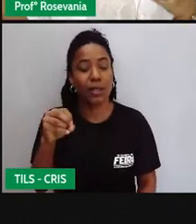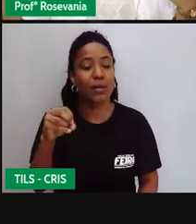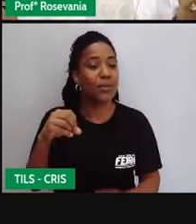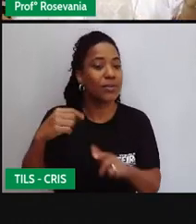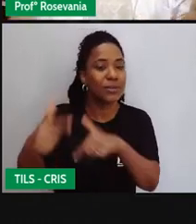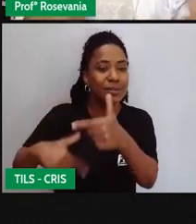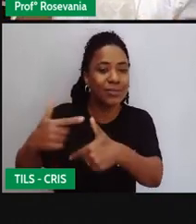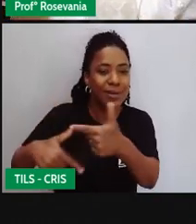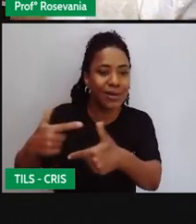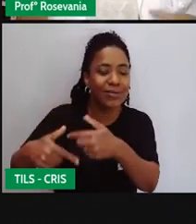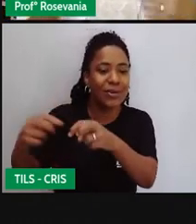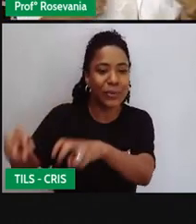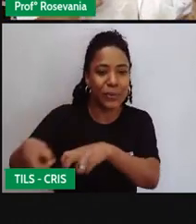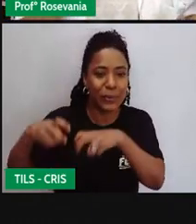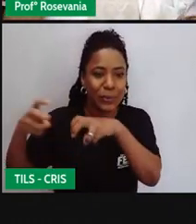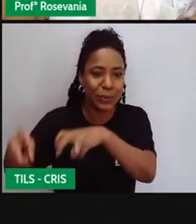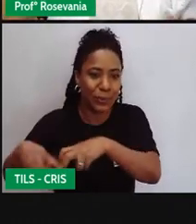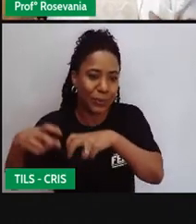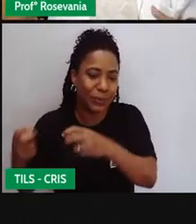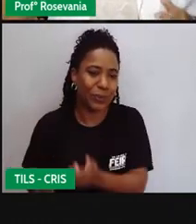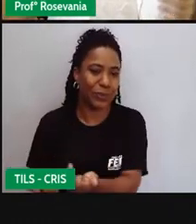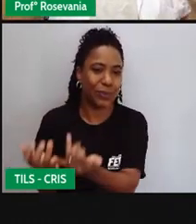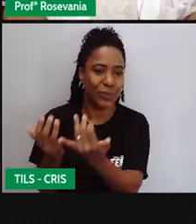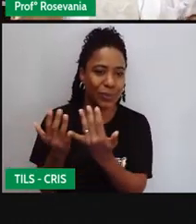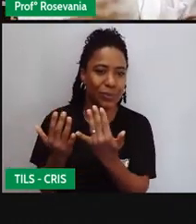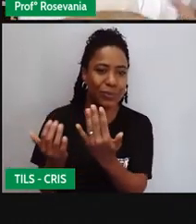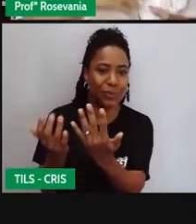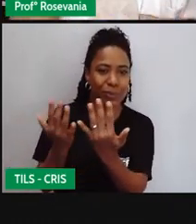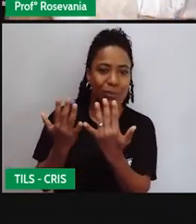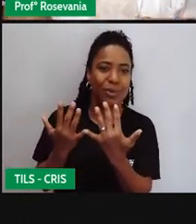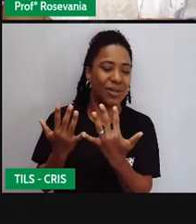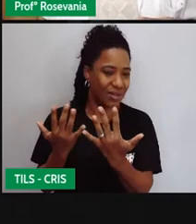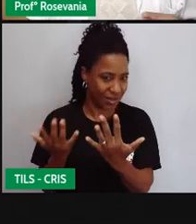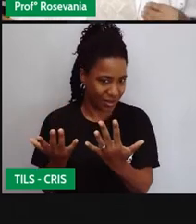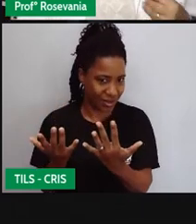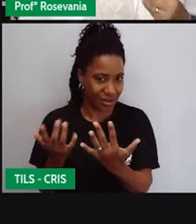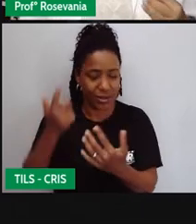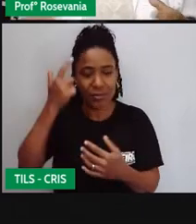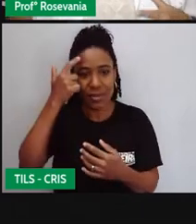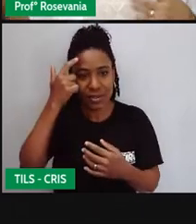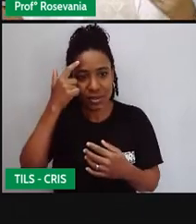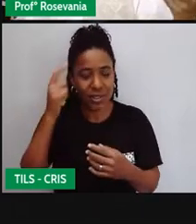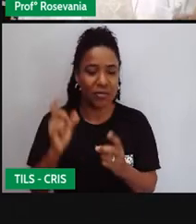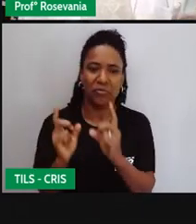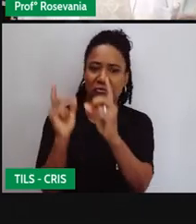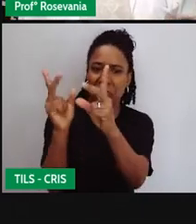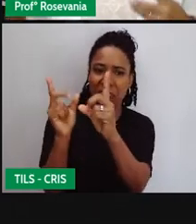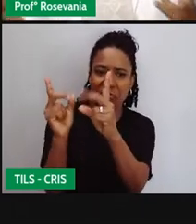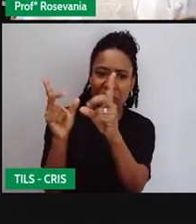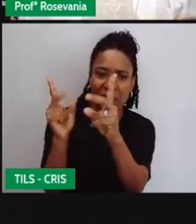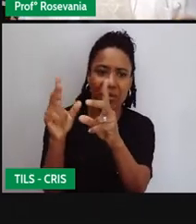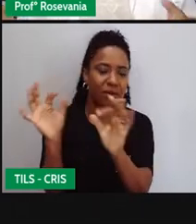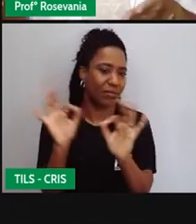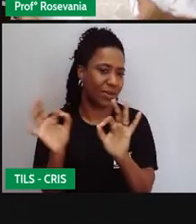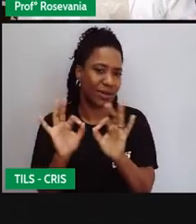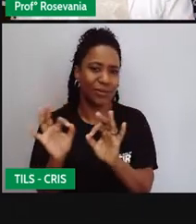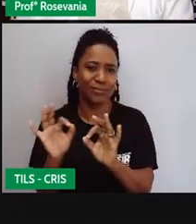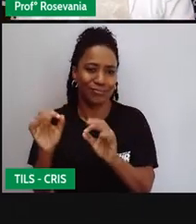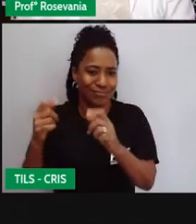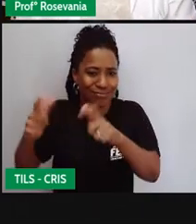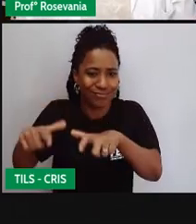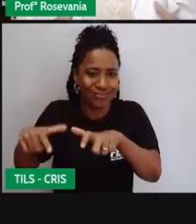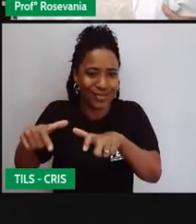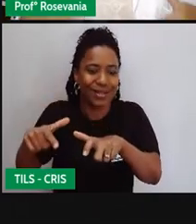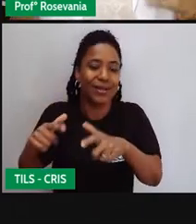tanta necessidade de se produzir tantas coisas, a gente não tinha um mercado externo visível, atuante, como a gente